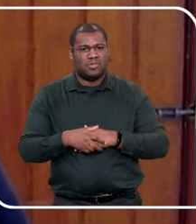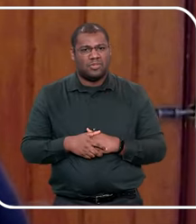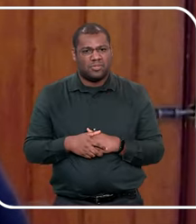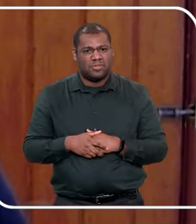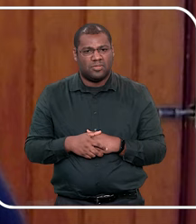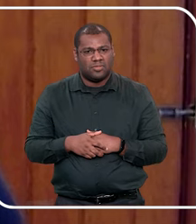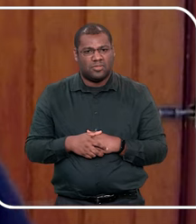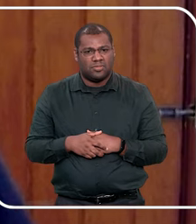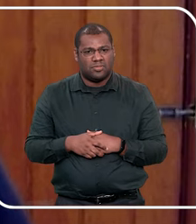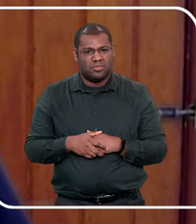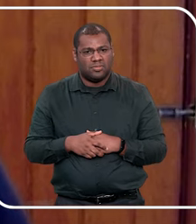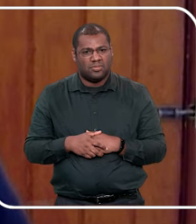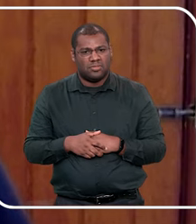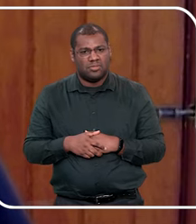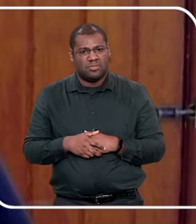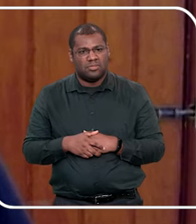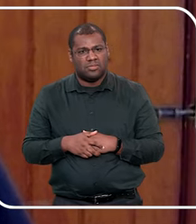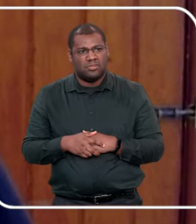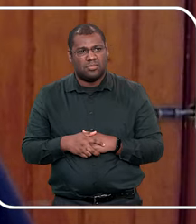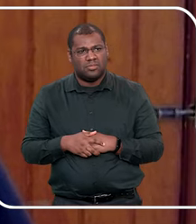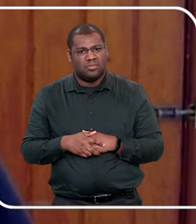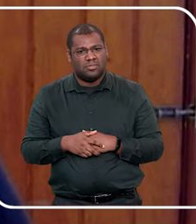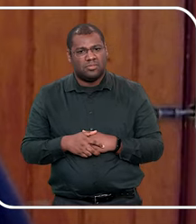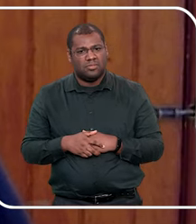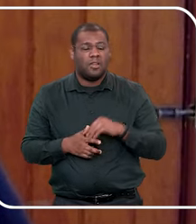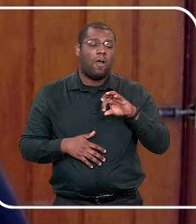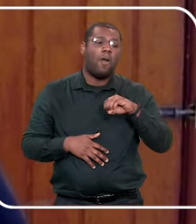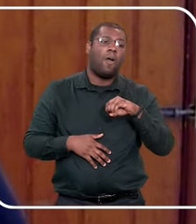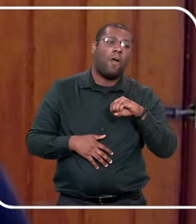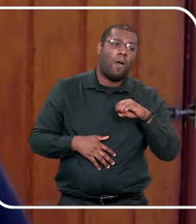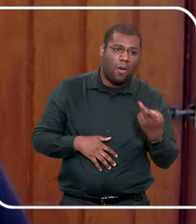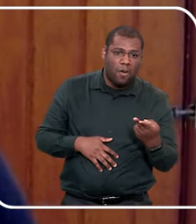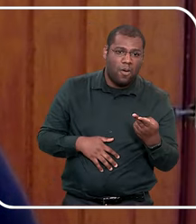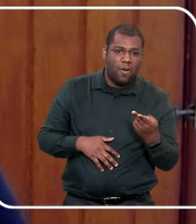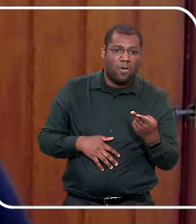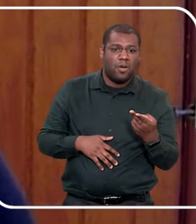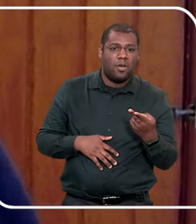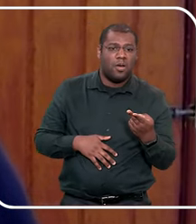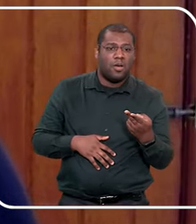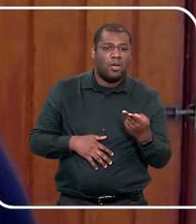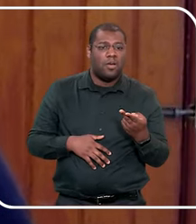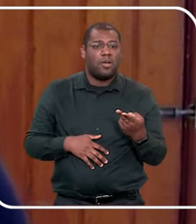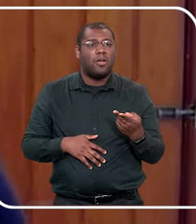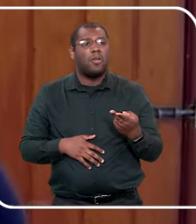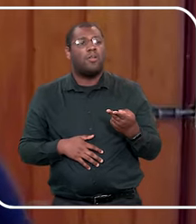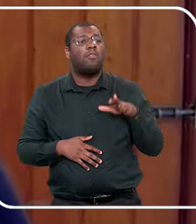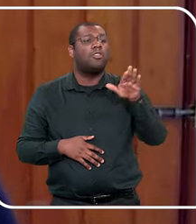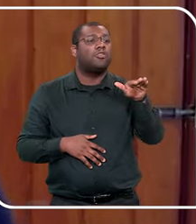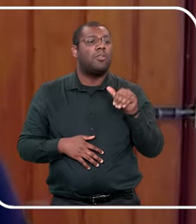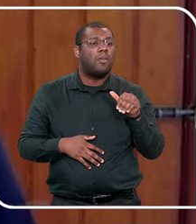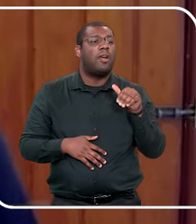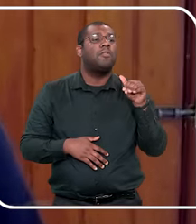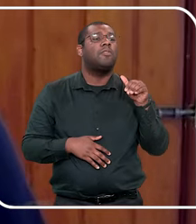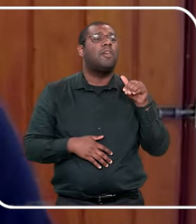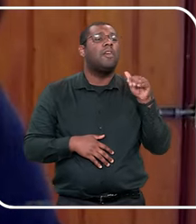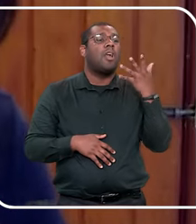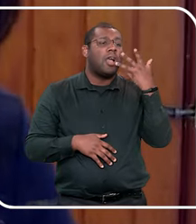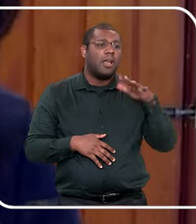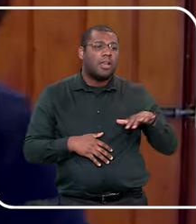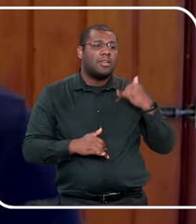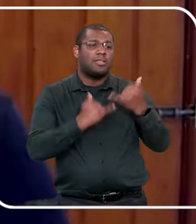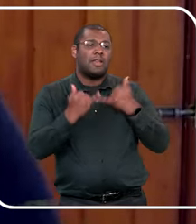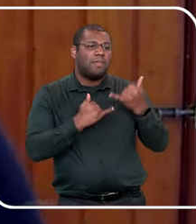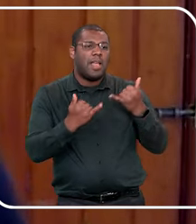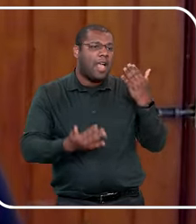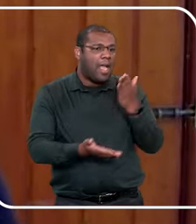abuso, mas é normal uma criança que você falava vamos embora do parquinho, ela não pedia pra ficar, gente, isso não é ser criança, ser criança é você falar